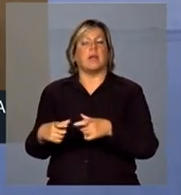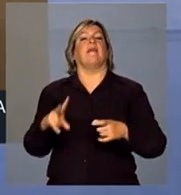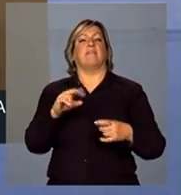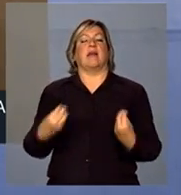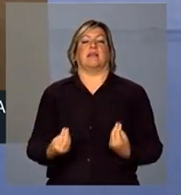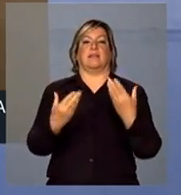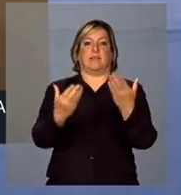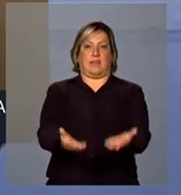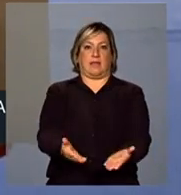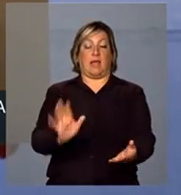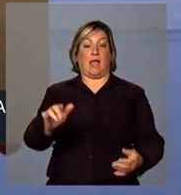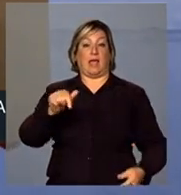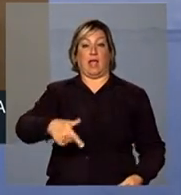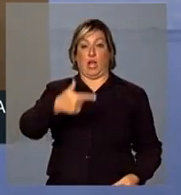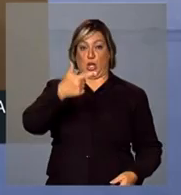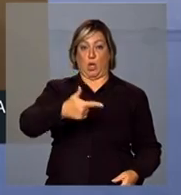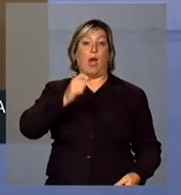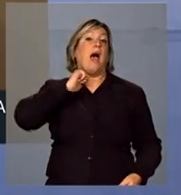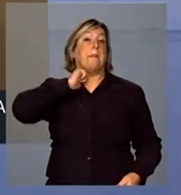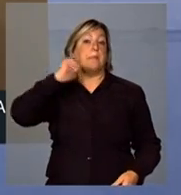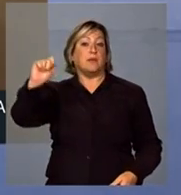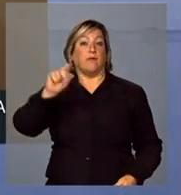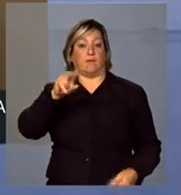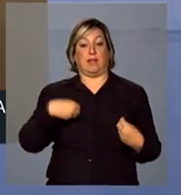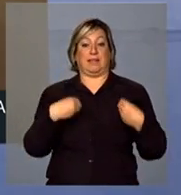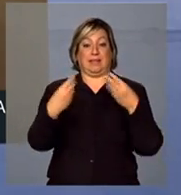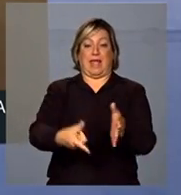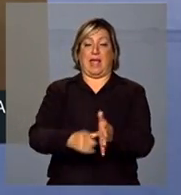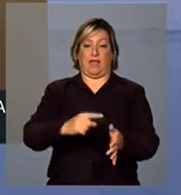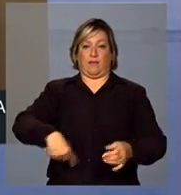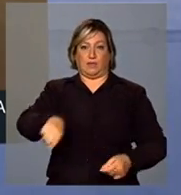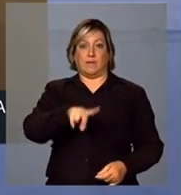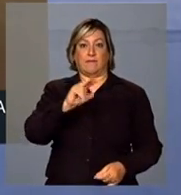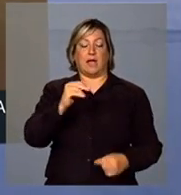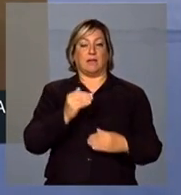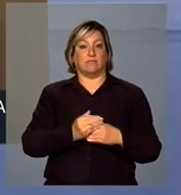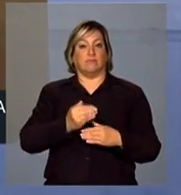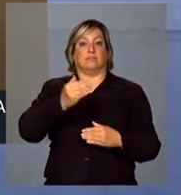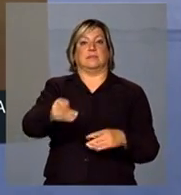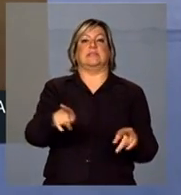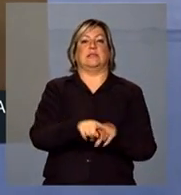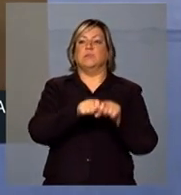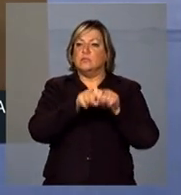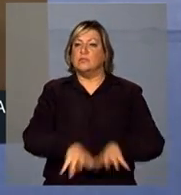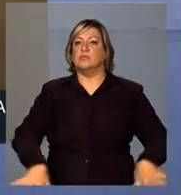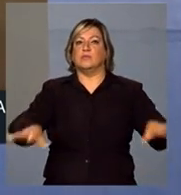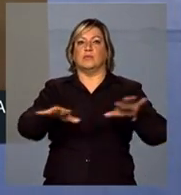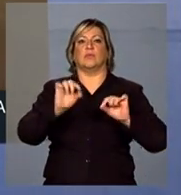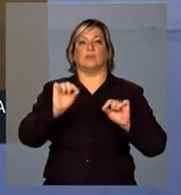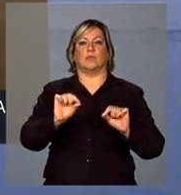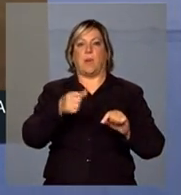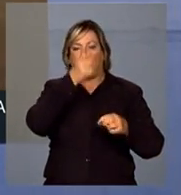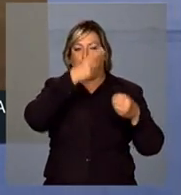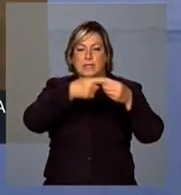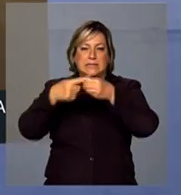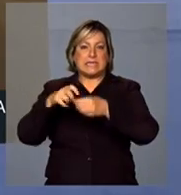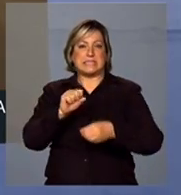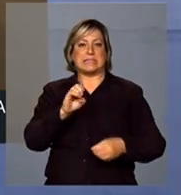abril, eu vou antecipar para vocês, vamos estender também para os municípios do semiárido que